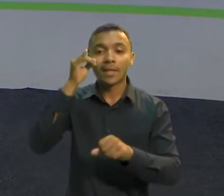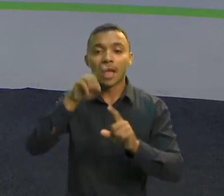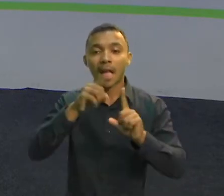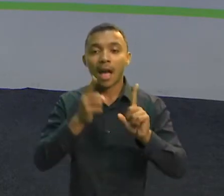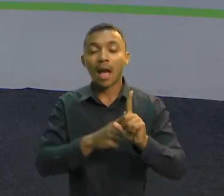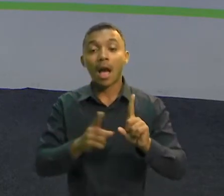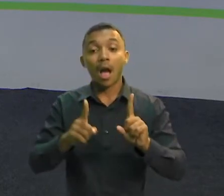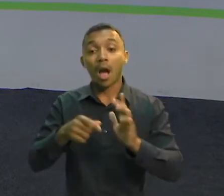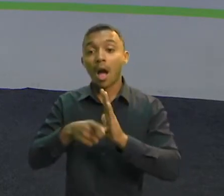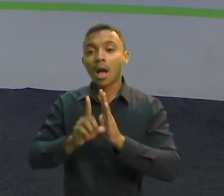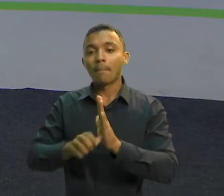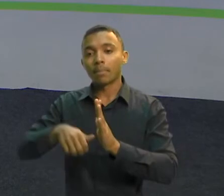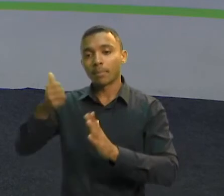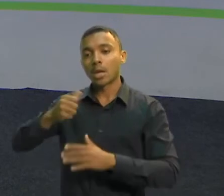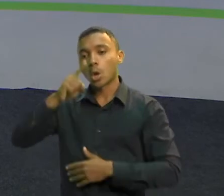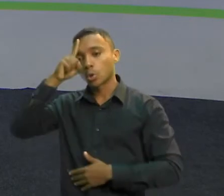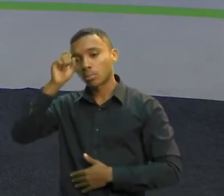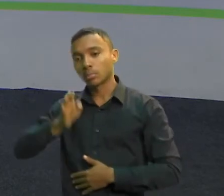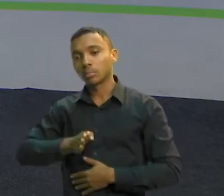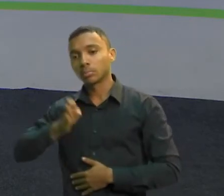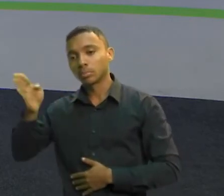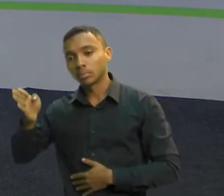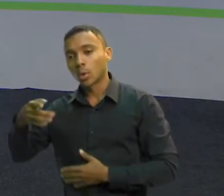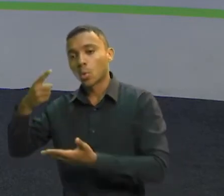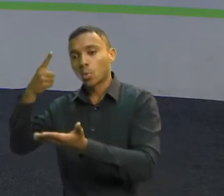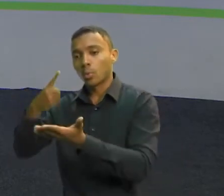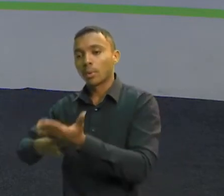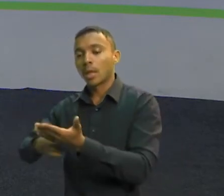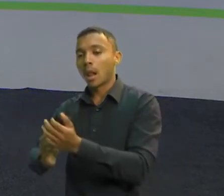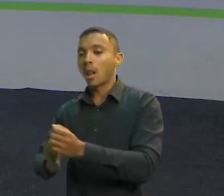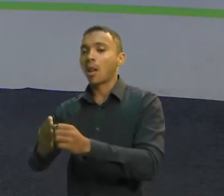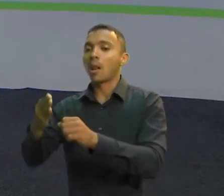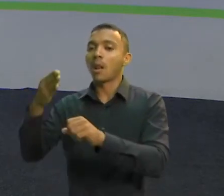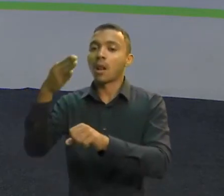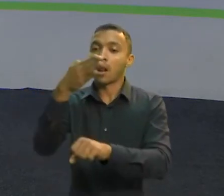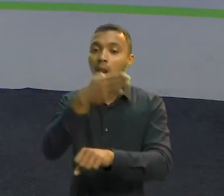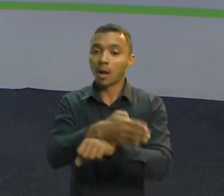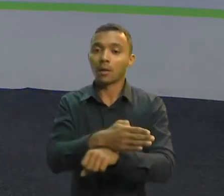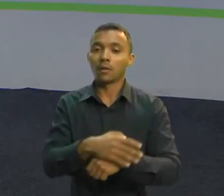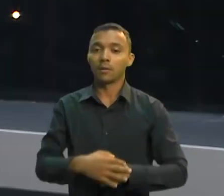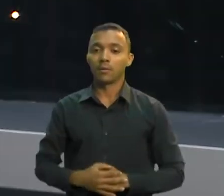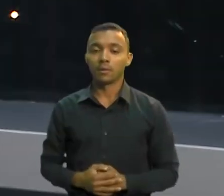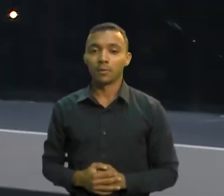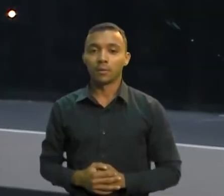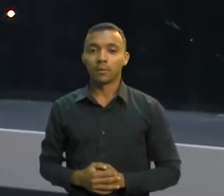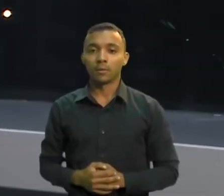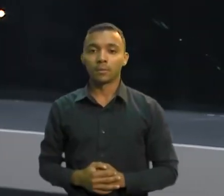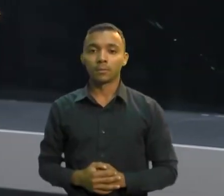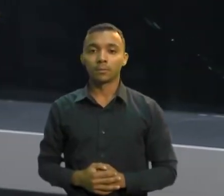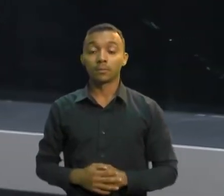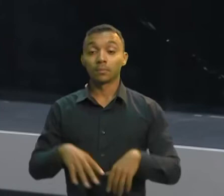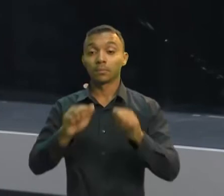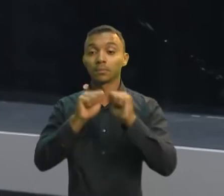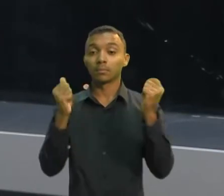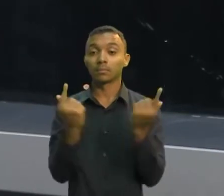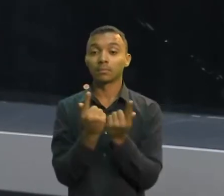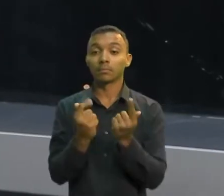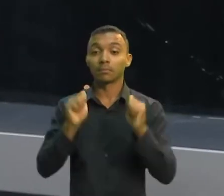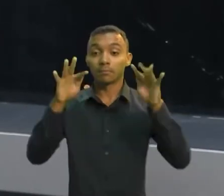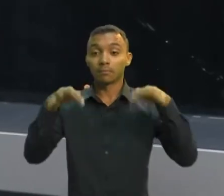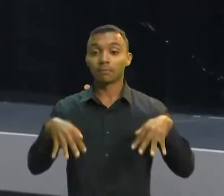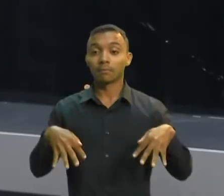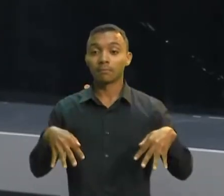um posto de saúde para ser encaminhada à maternidade com agendamento. O Jornal Assembleia fica por aqui.